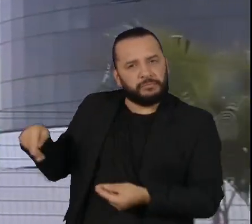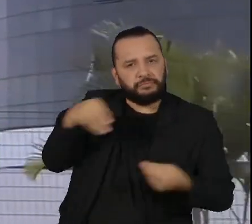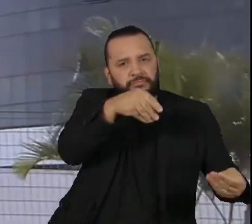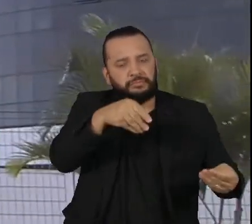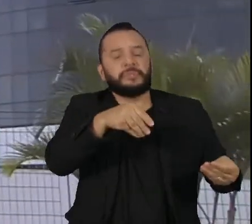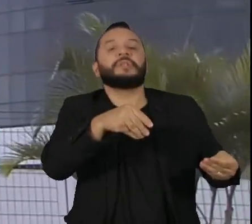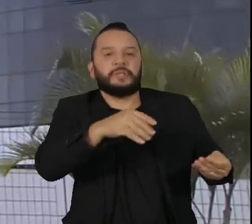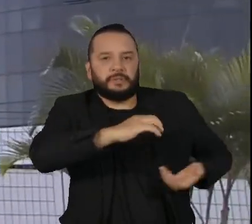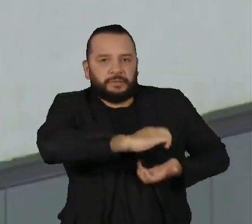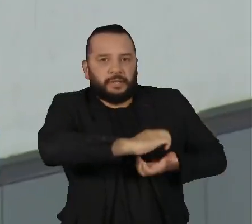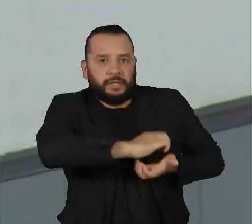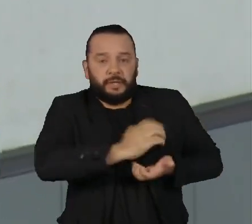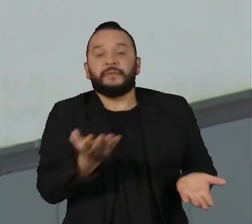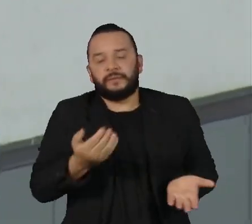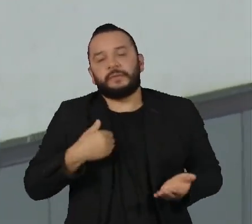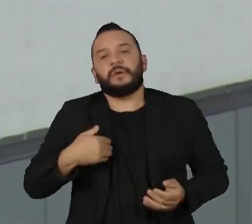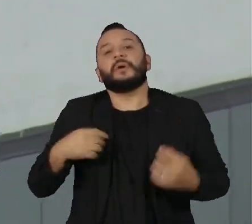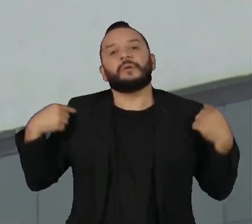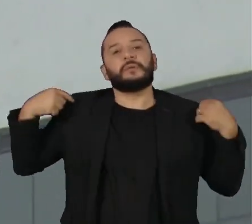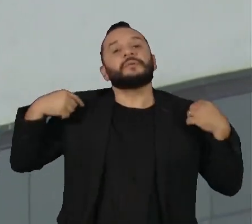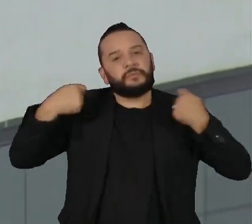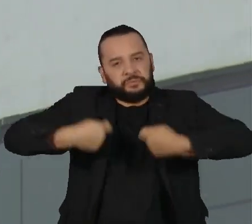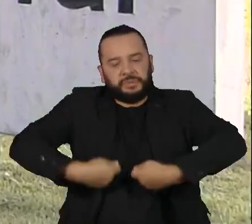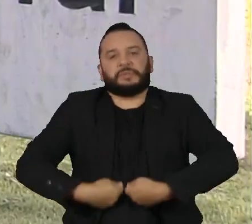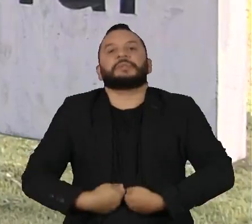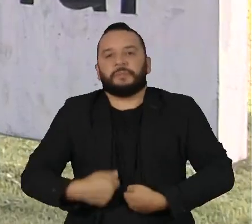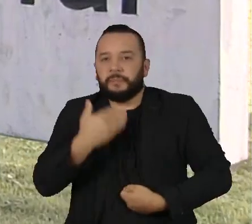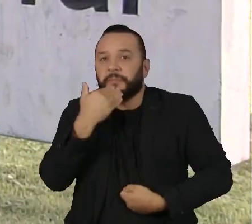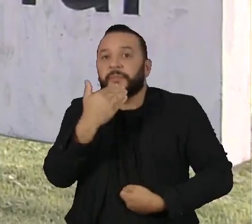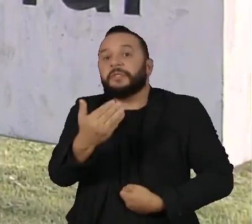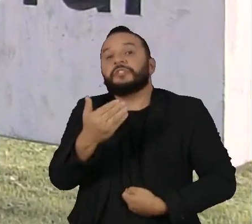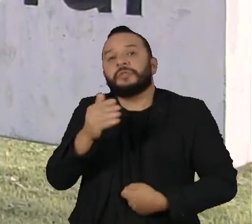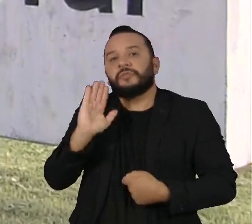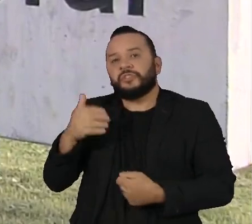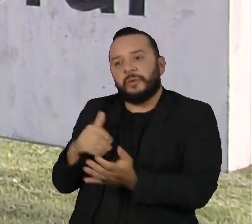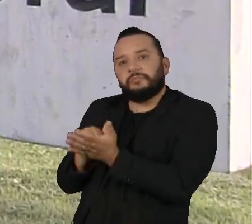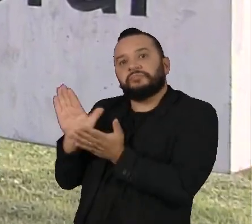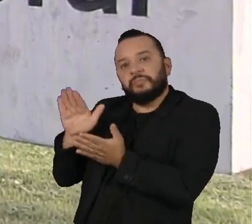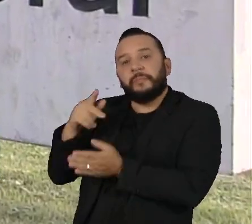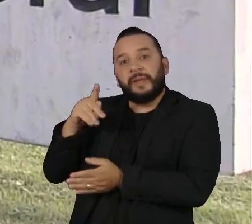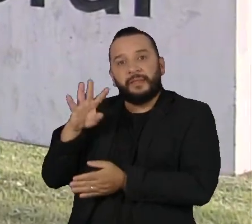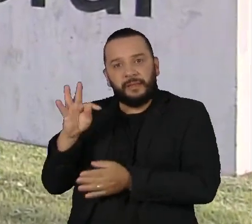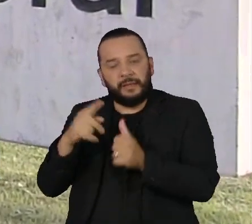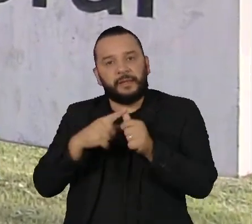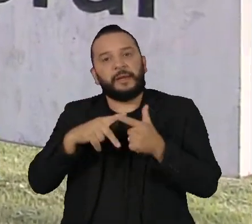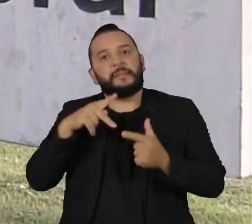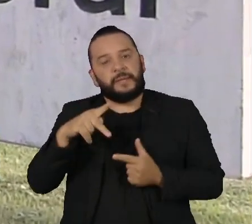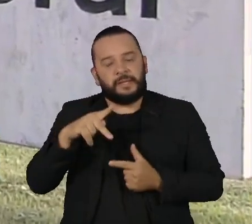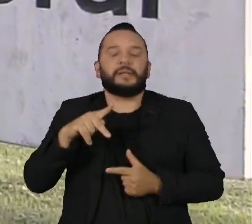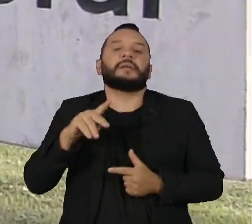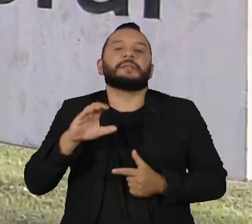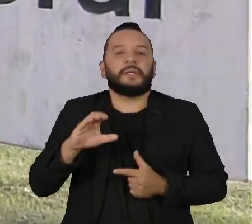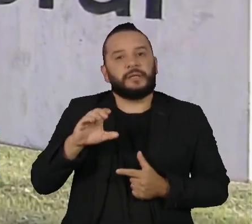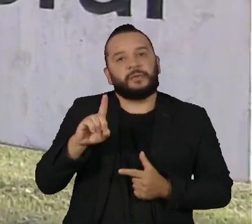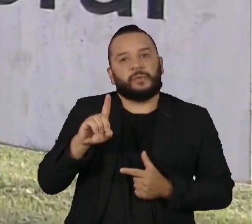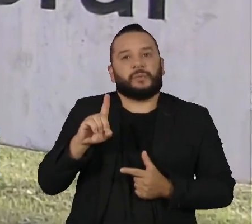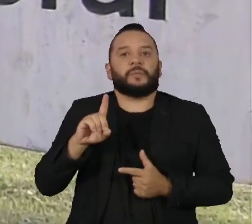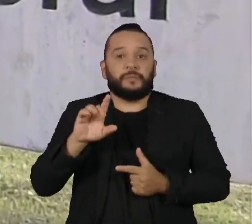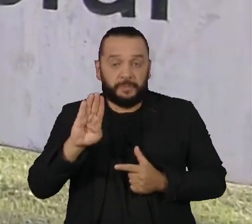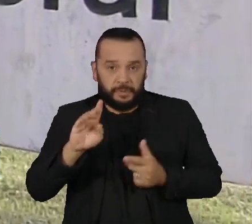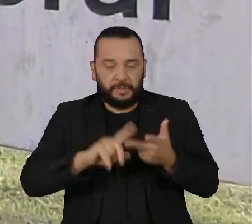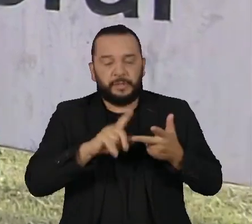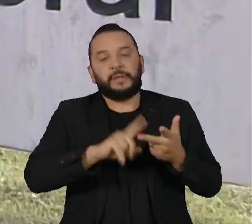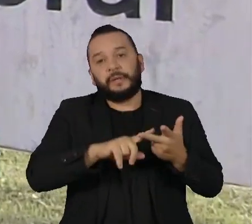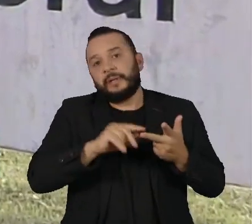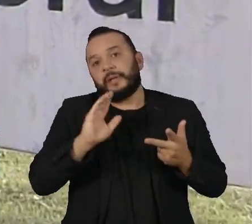pedido de cassação protocolado pela federação, formada por PT, PCdoB e PV, no Paraná, com base